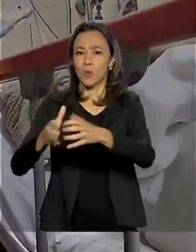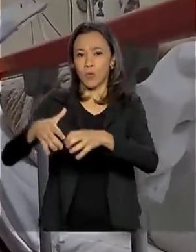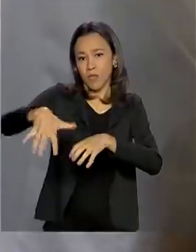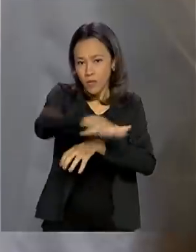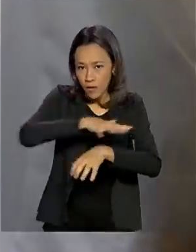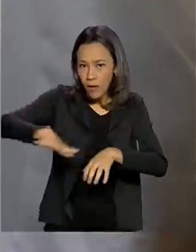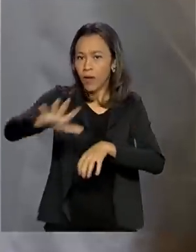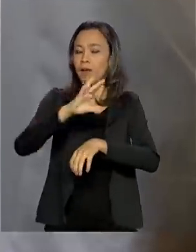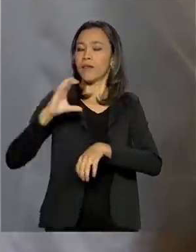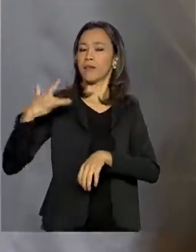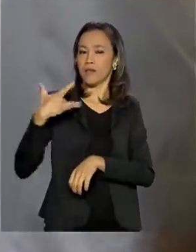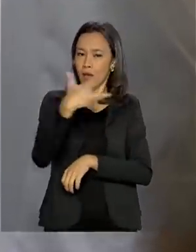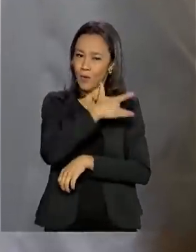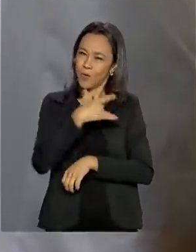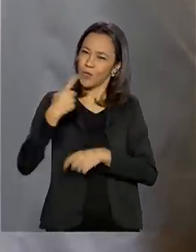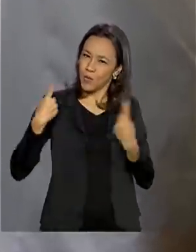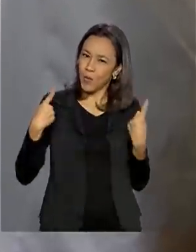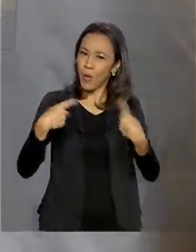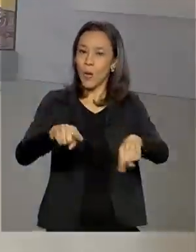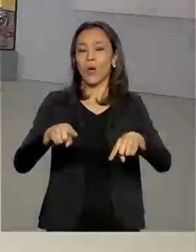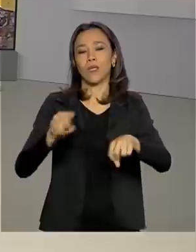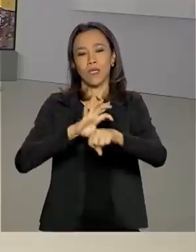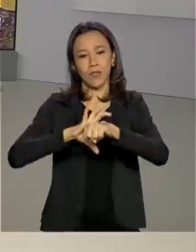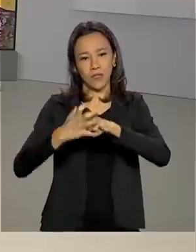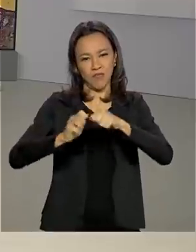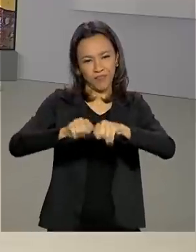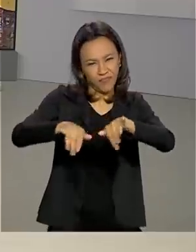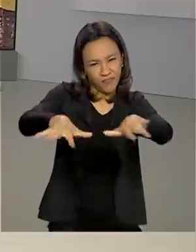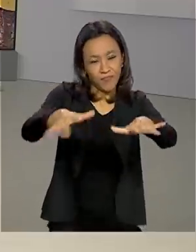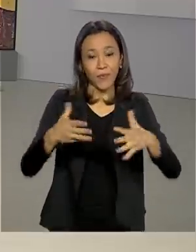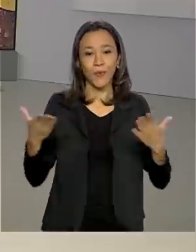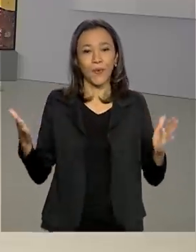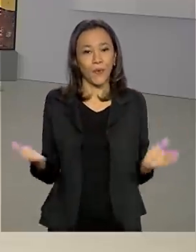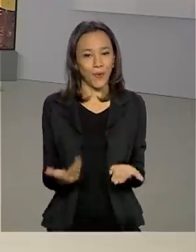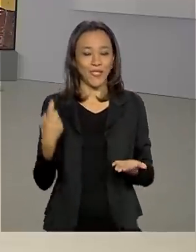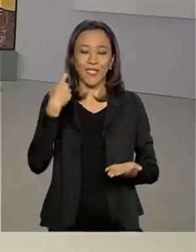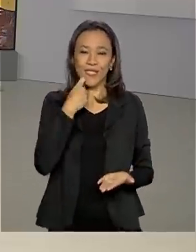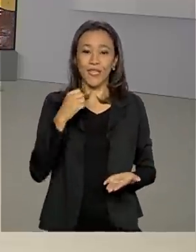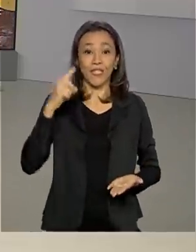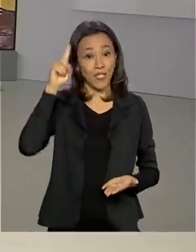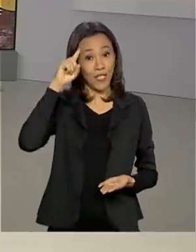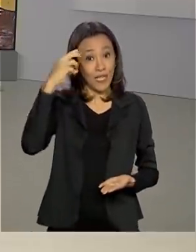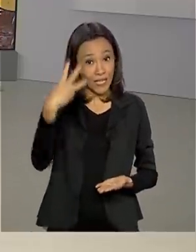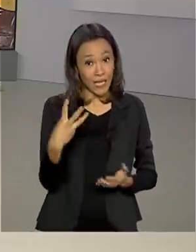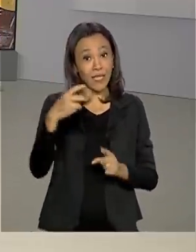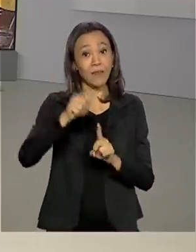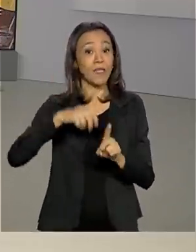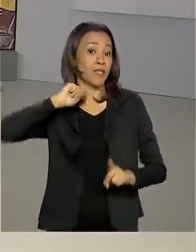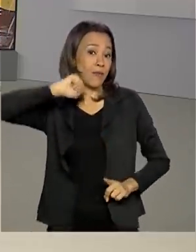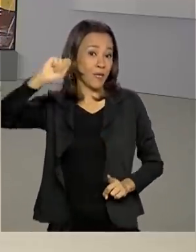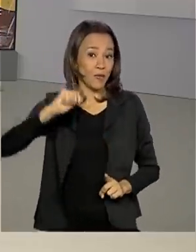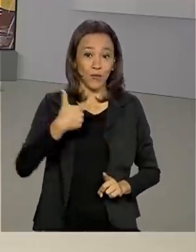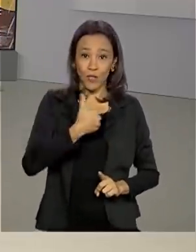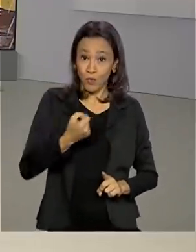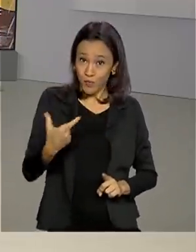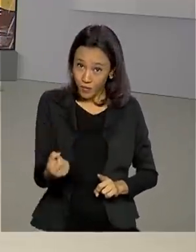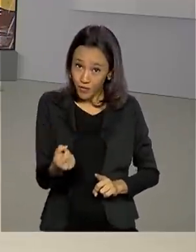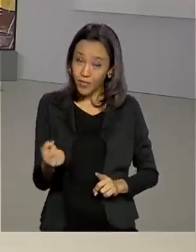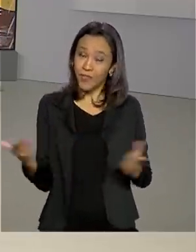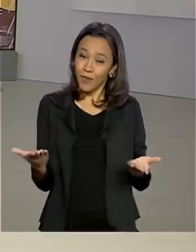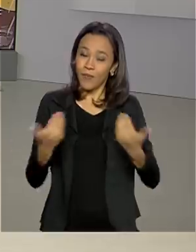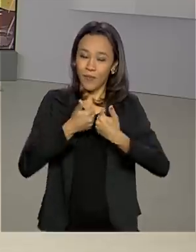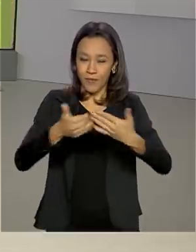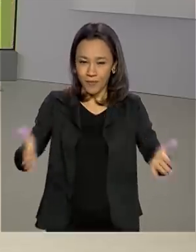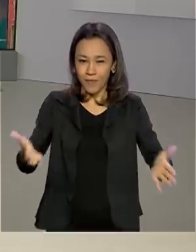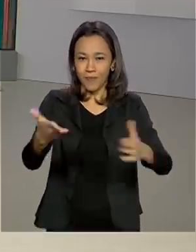saúde no enfrentamento à pandemia. Hoje é sexta-feira, 3 de abril de 2020. O Brasil em Dia